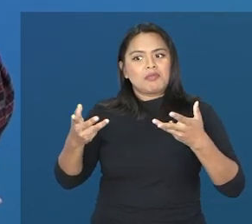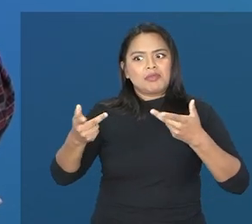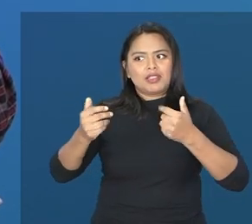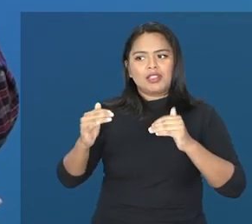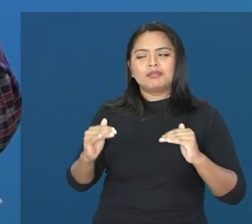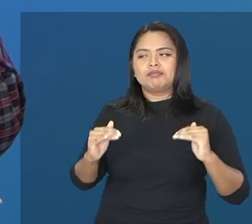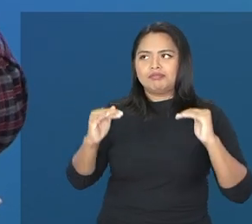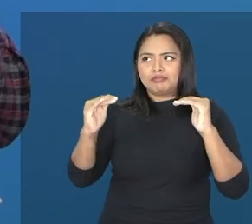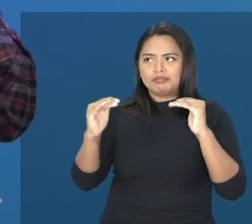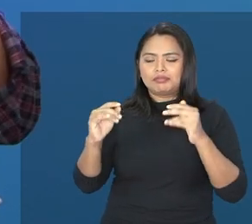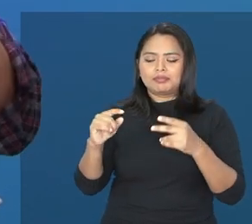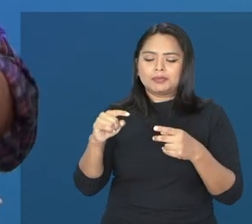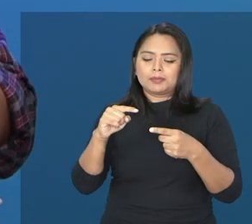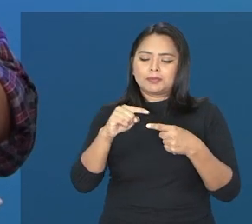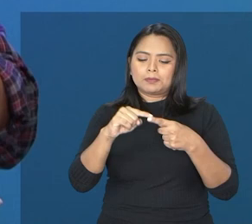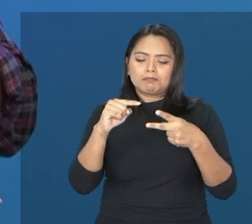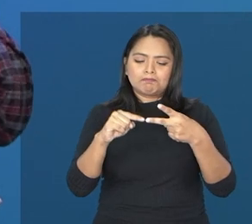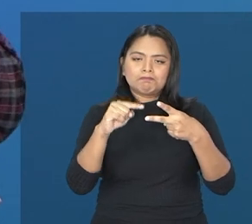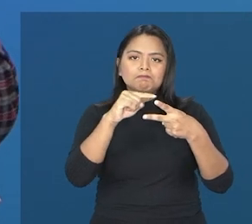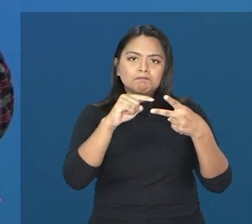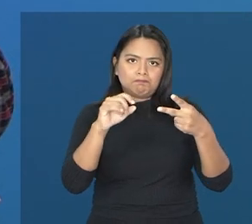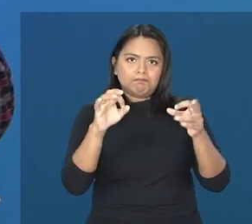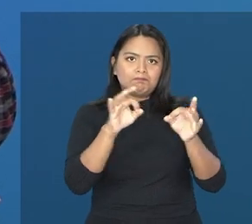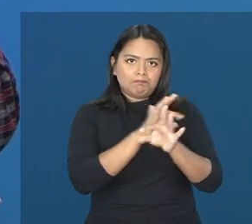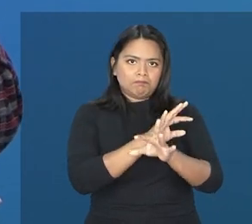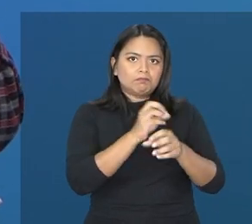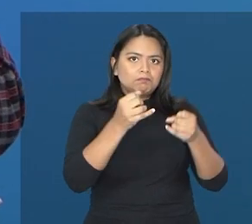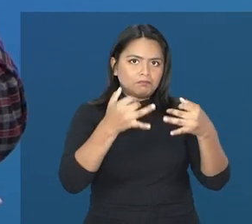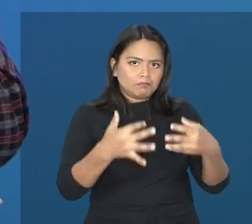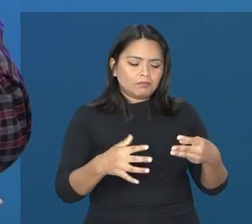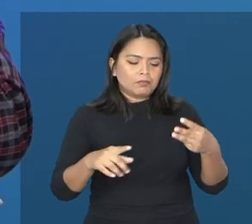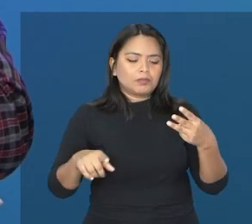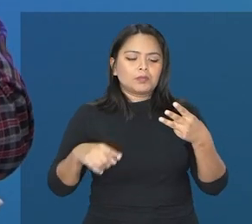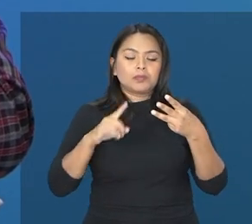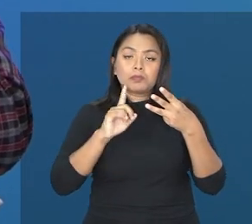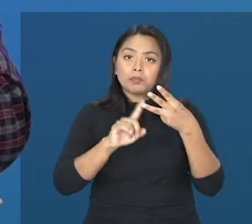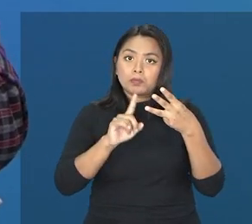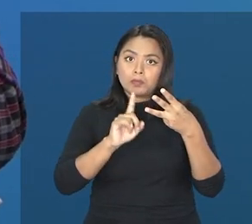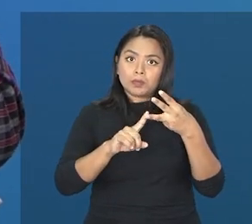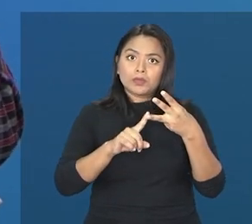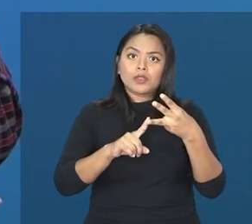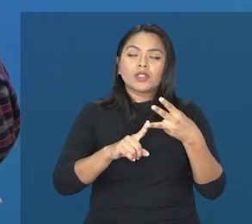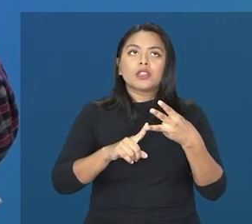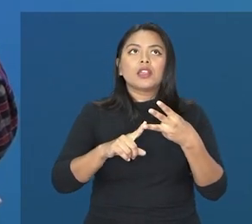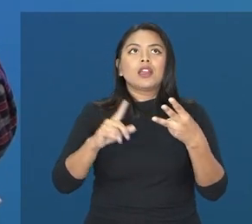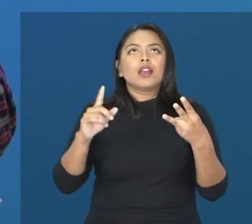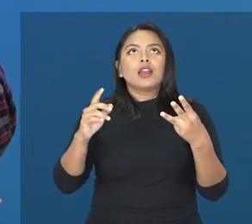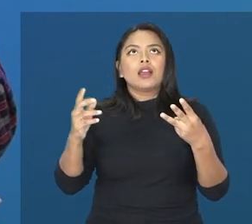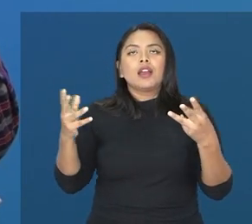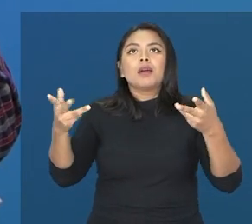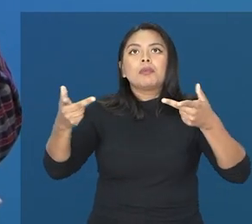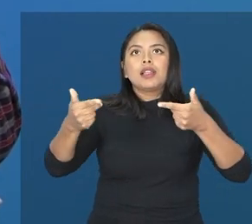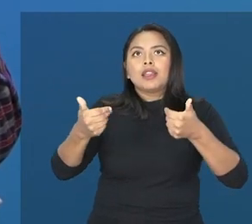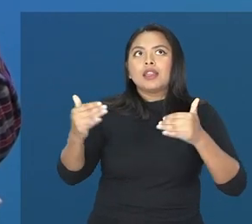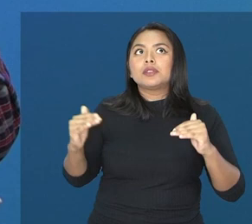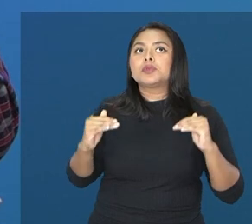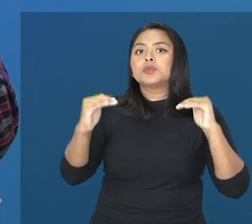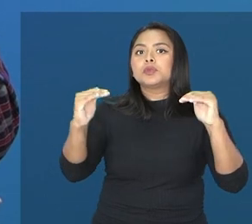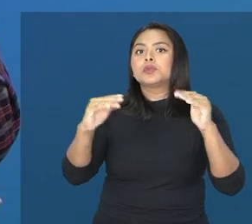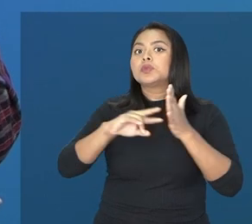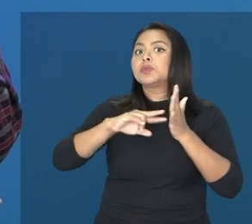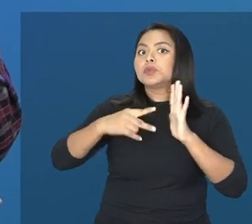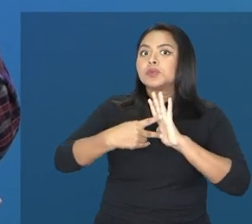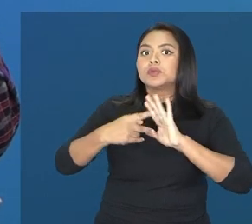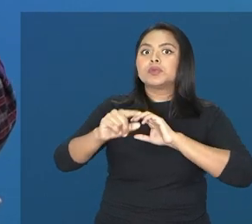Então vejam só, eu falei do precoce, falei do prodígio, eu quero falar um pouco sobre o que seja altas habilidades. Altas